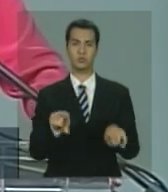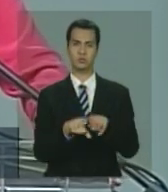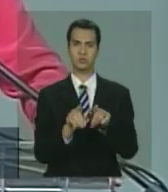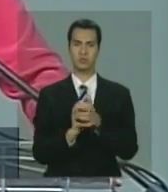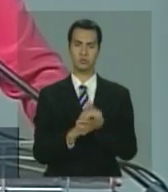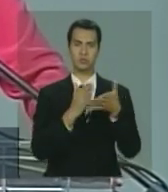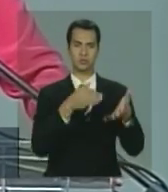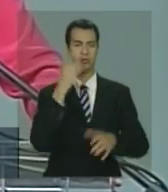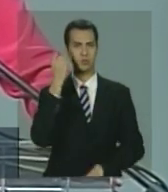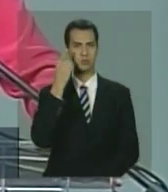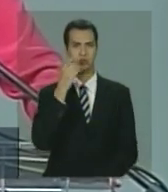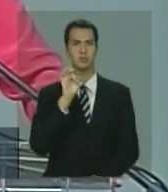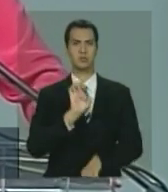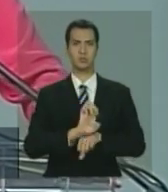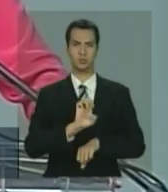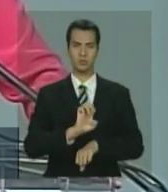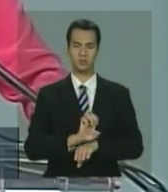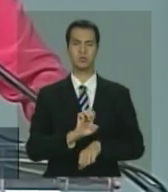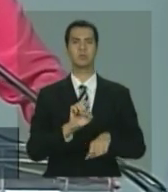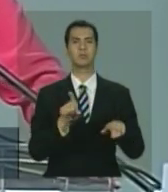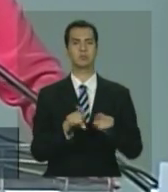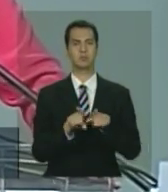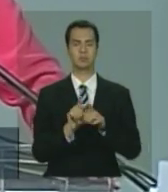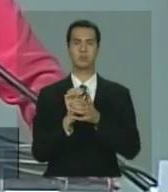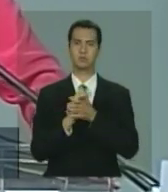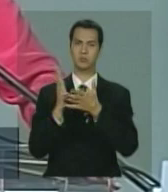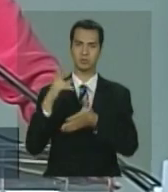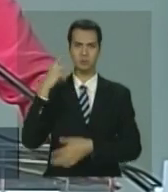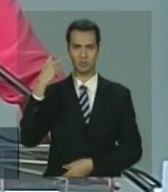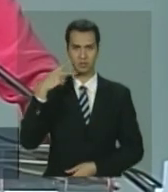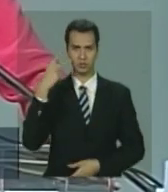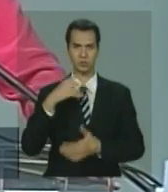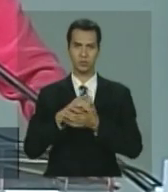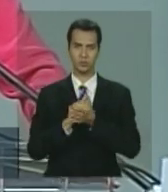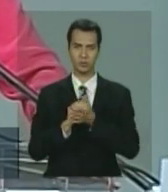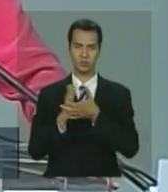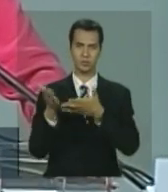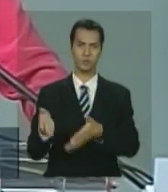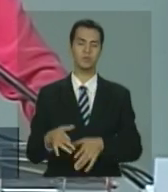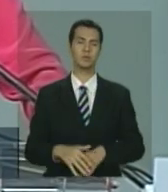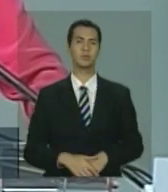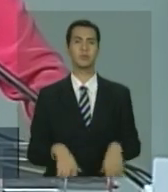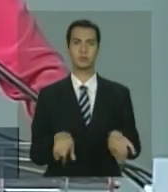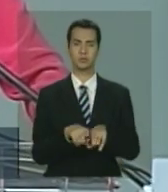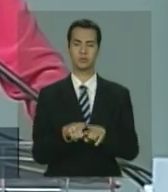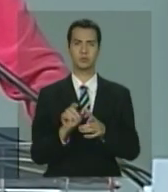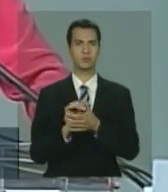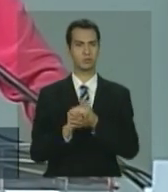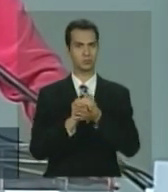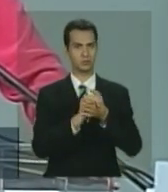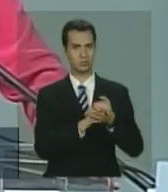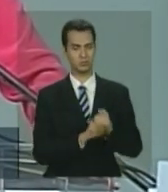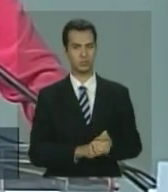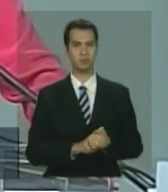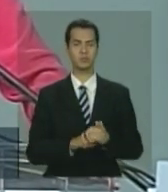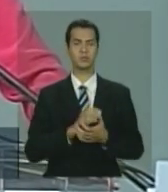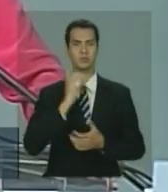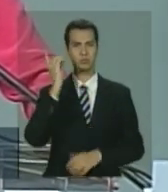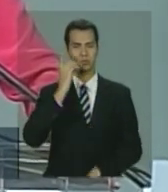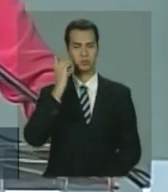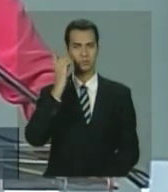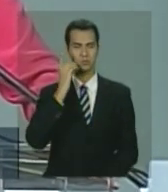também os deputados estaduais, os vereadores, as senhoras e os senhores